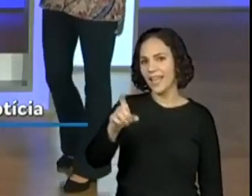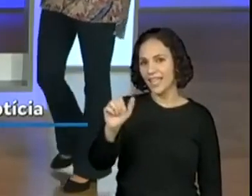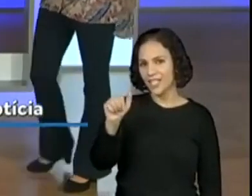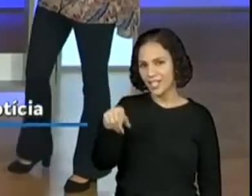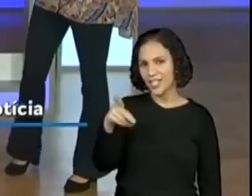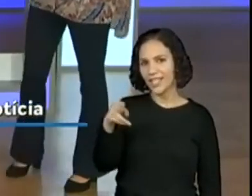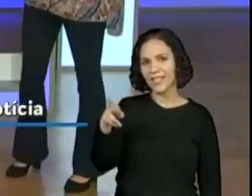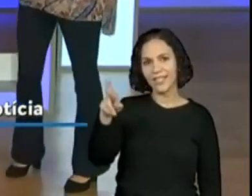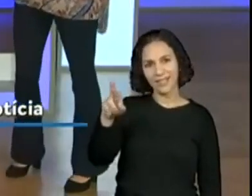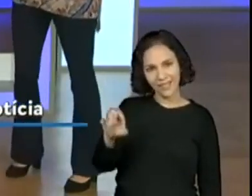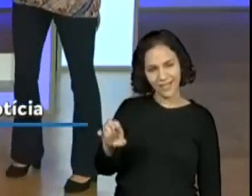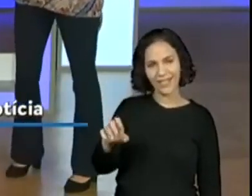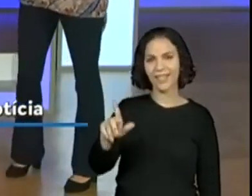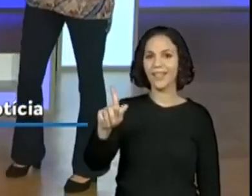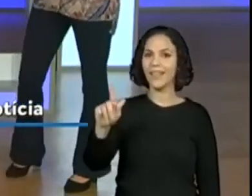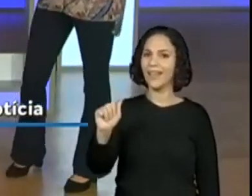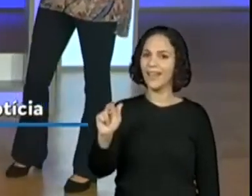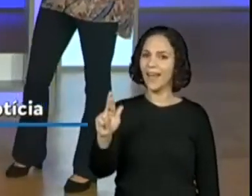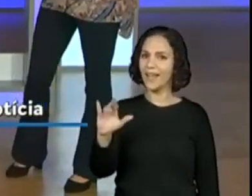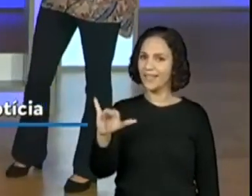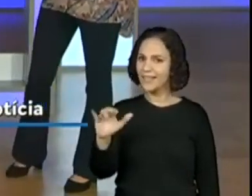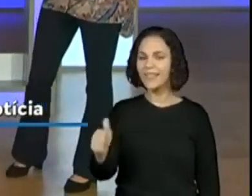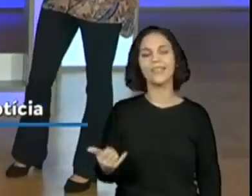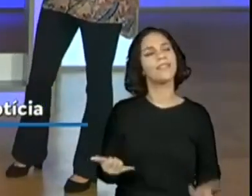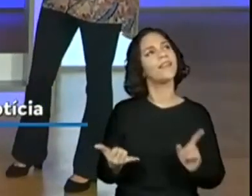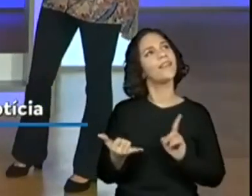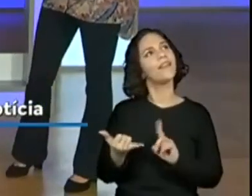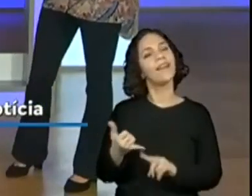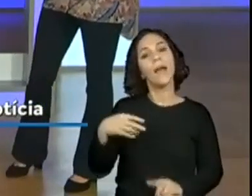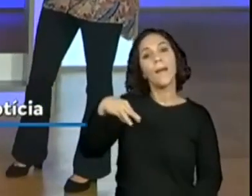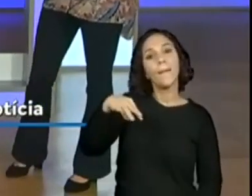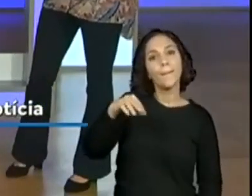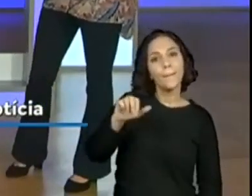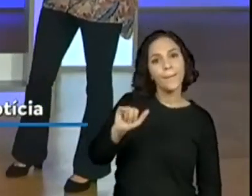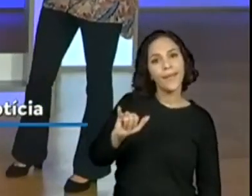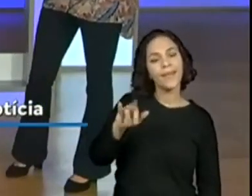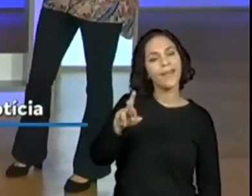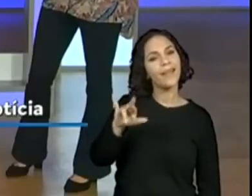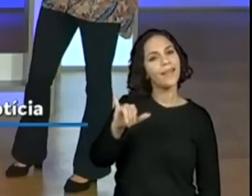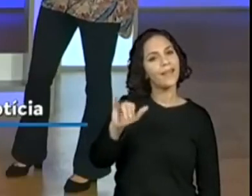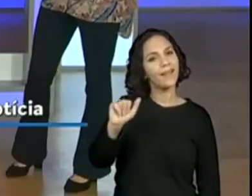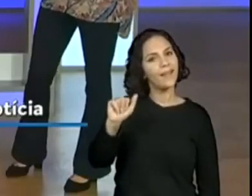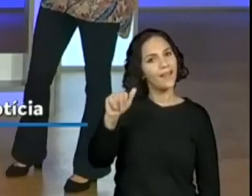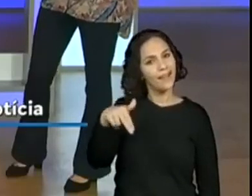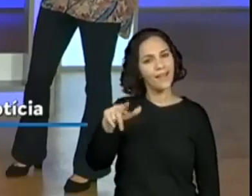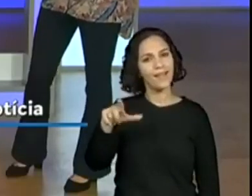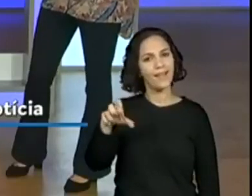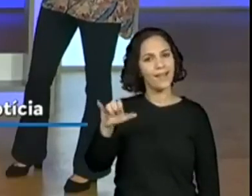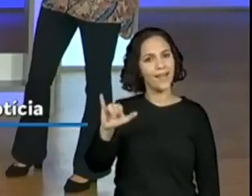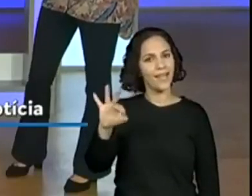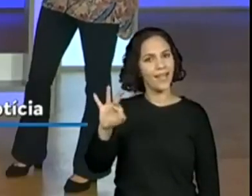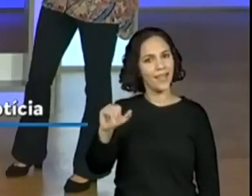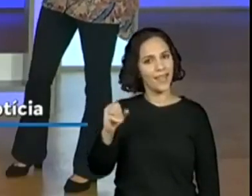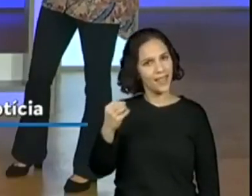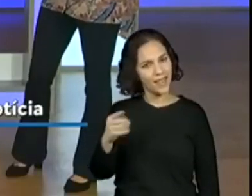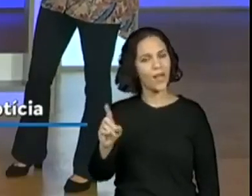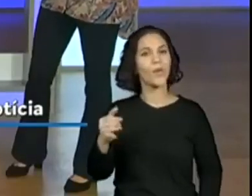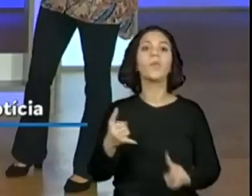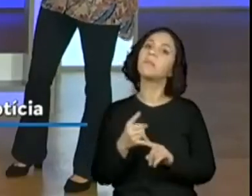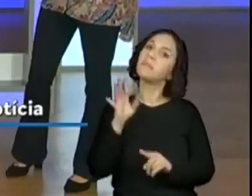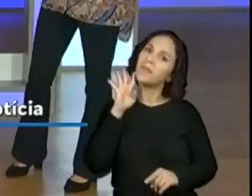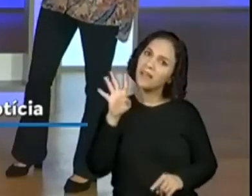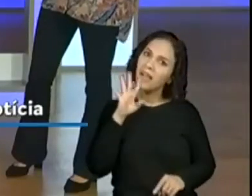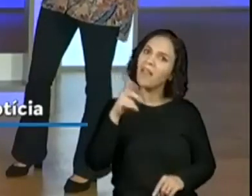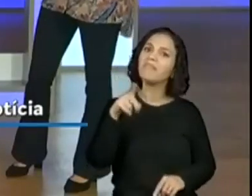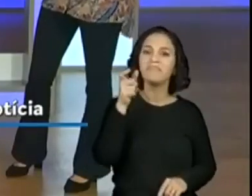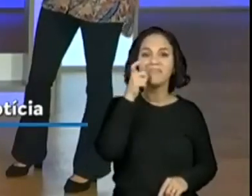Leitão, olha lá. Trale, olha que legal. Então, eles conhecem, assistem, hein? Que legal, hein? assistindo, estão assistindo com certeza. E